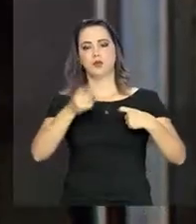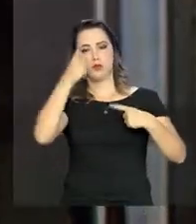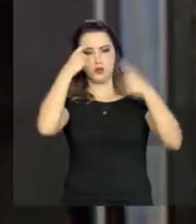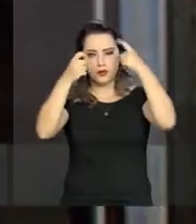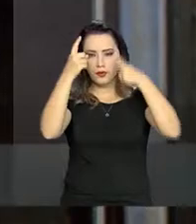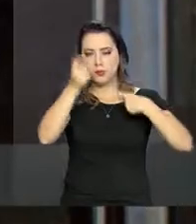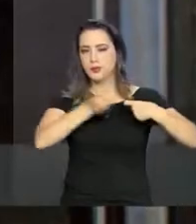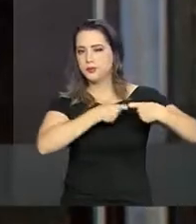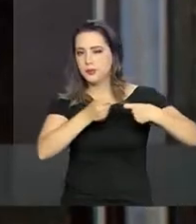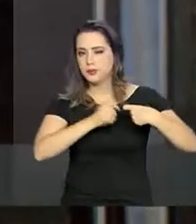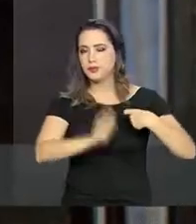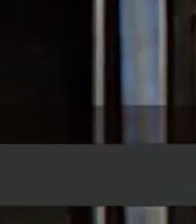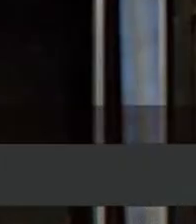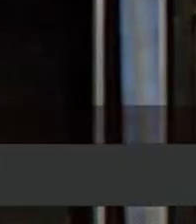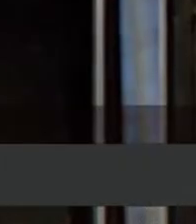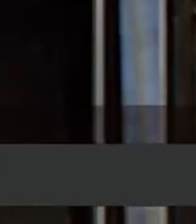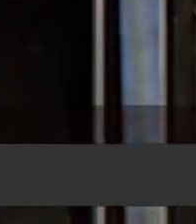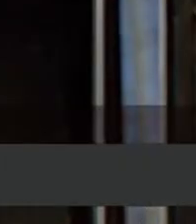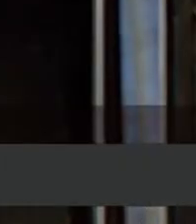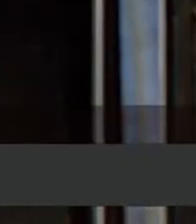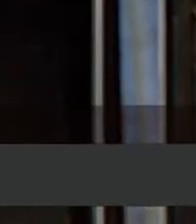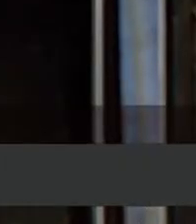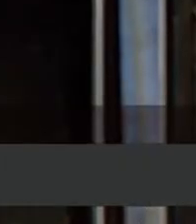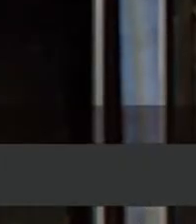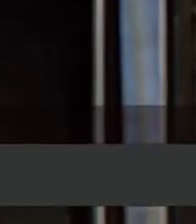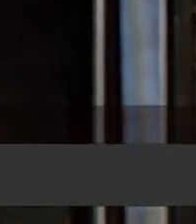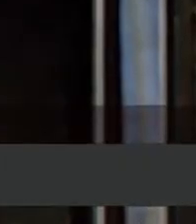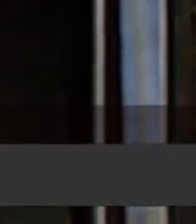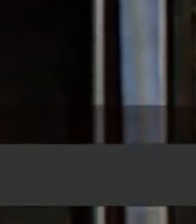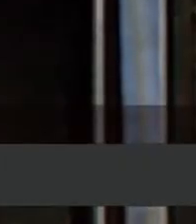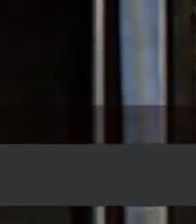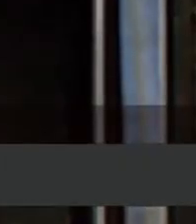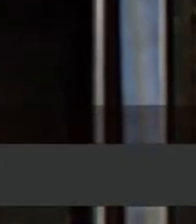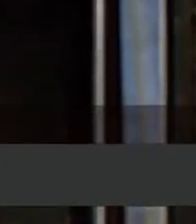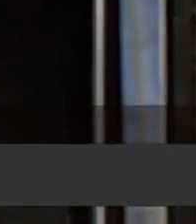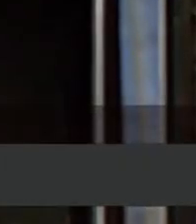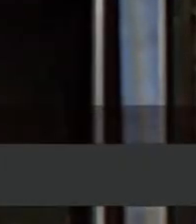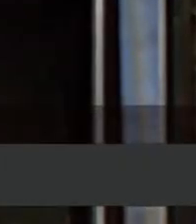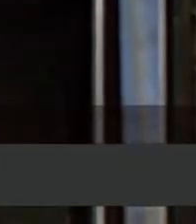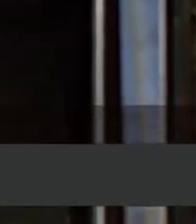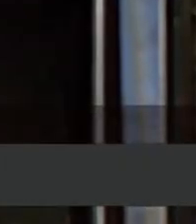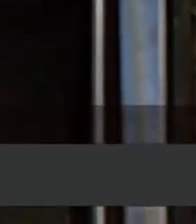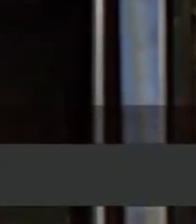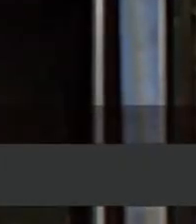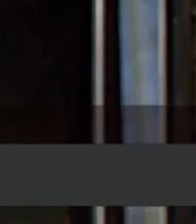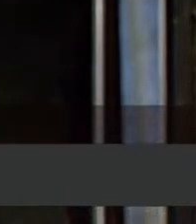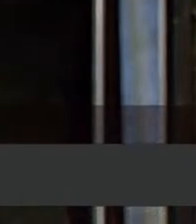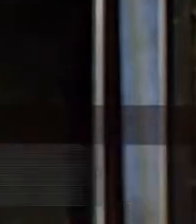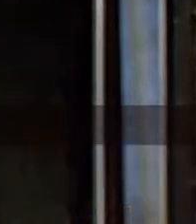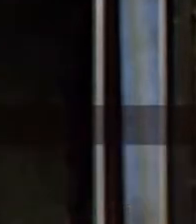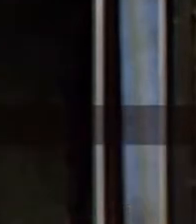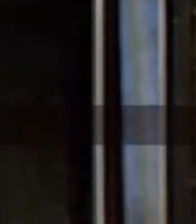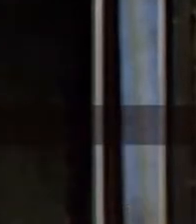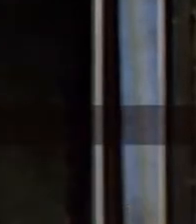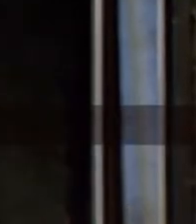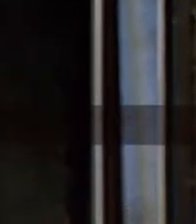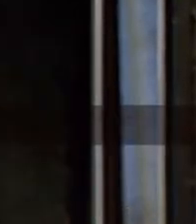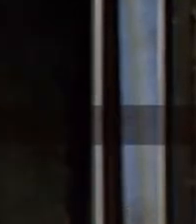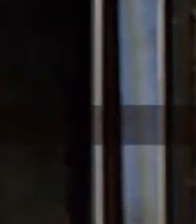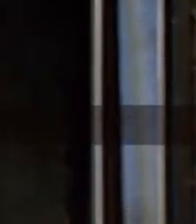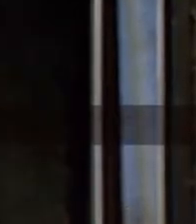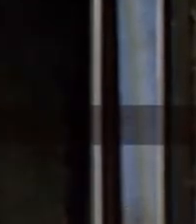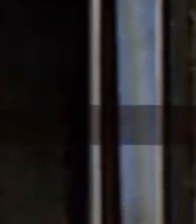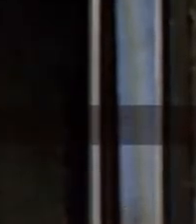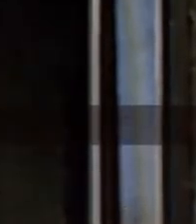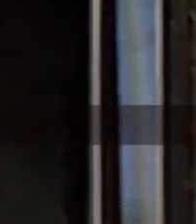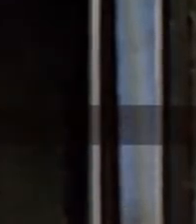vítima de exploração sexual são muitas as secuelas psicológicas, físicas, então aí acudimos fortemente e